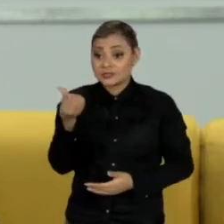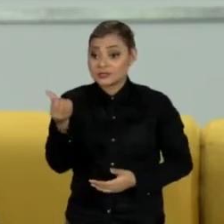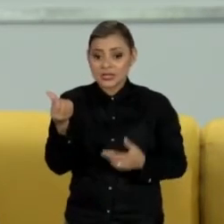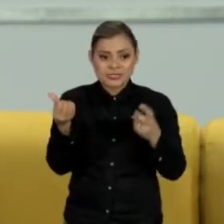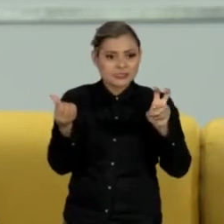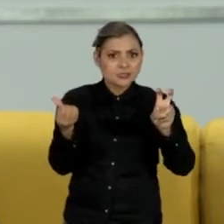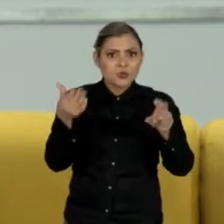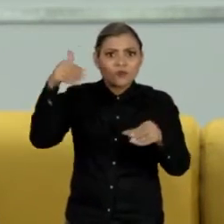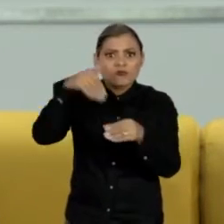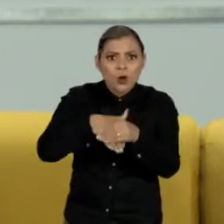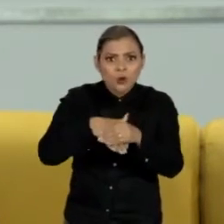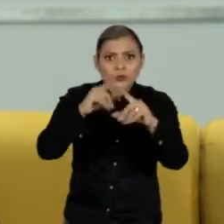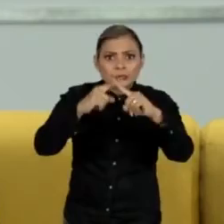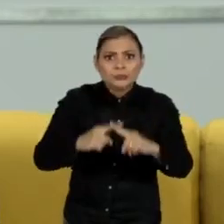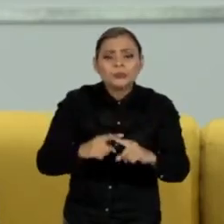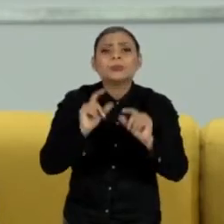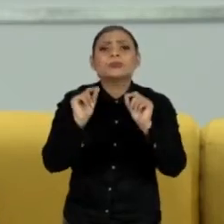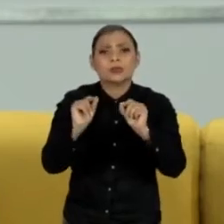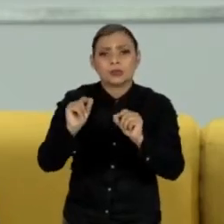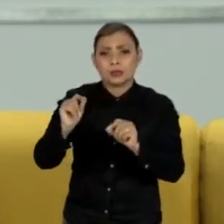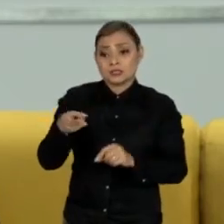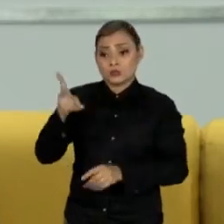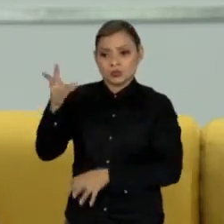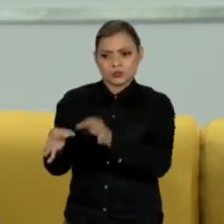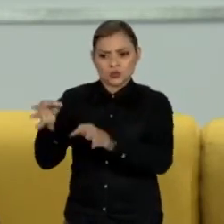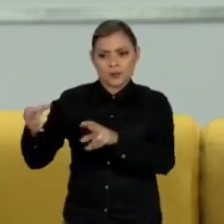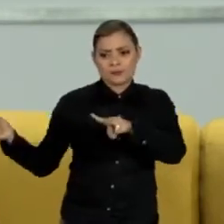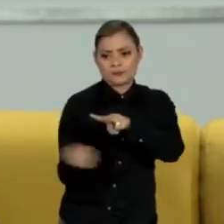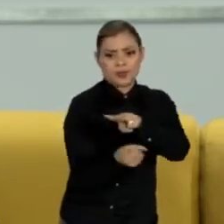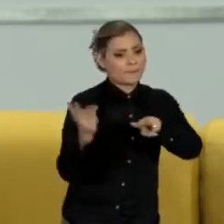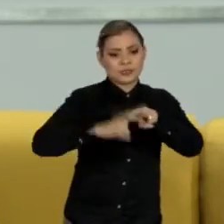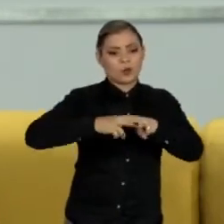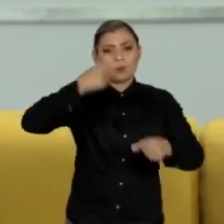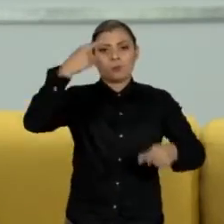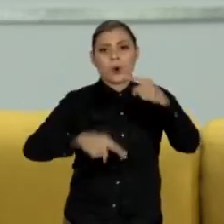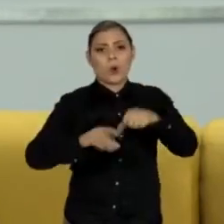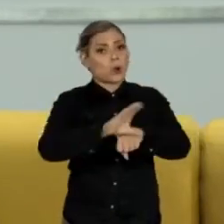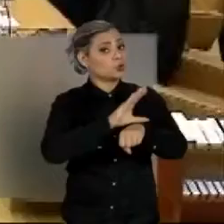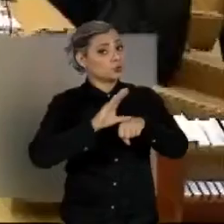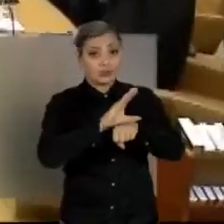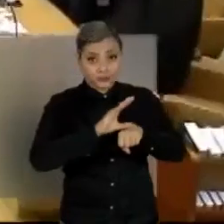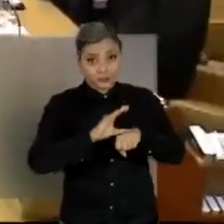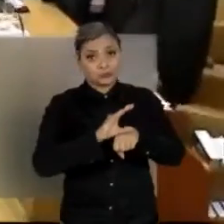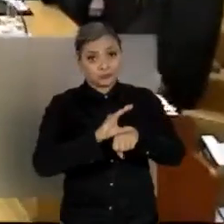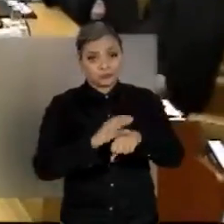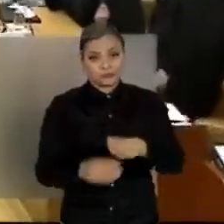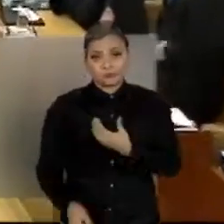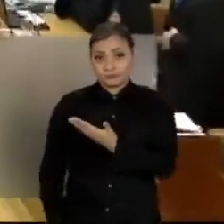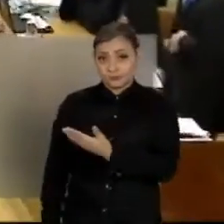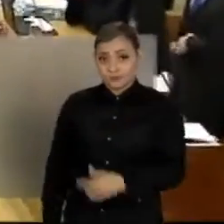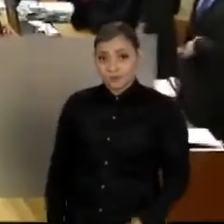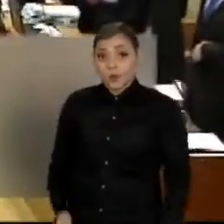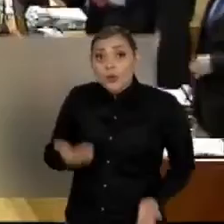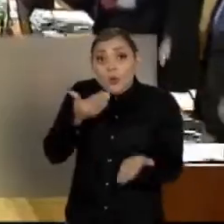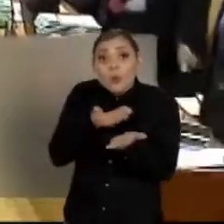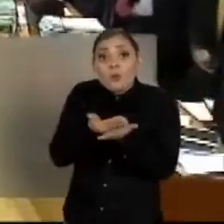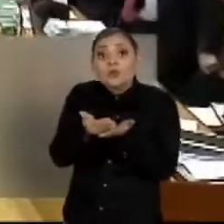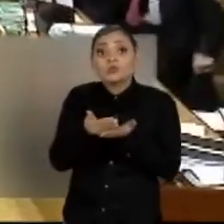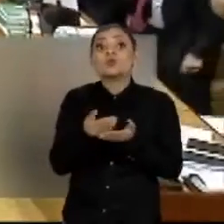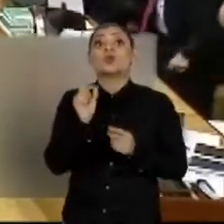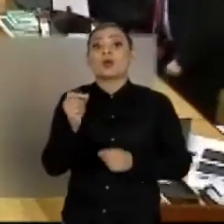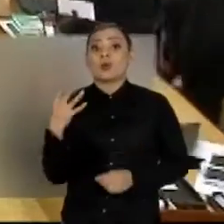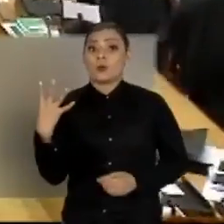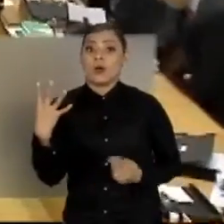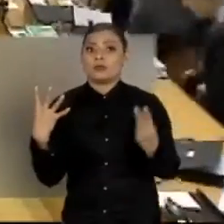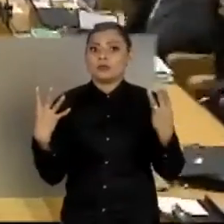a cinco que a prisão a partir da condenação em segunda instância é inconstitucional. A sessão começou com o placar